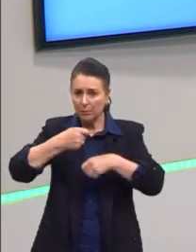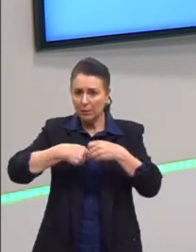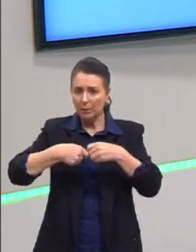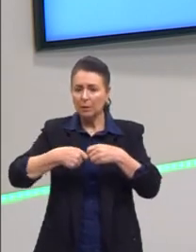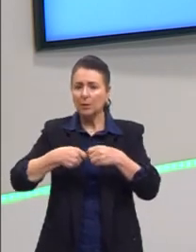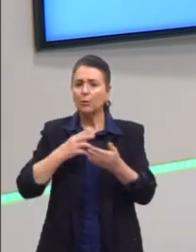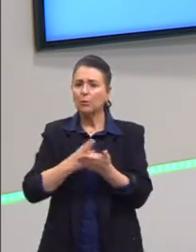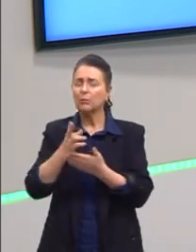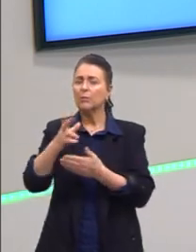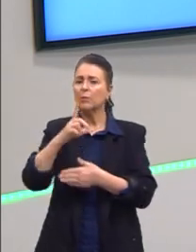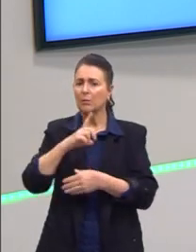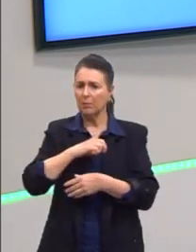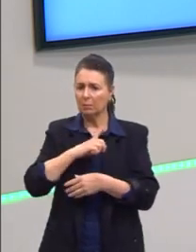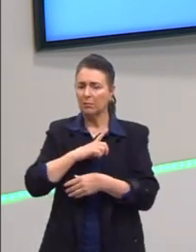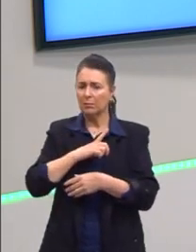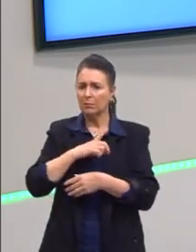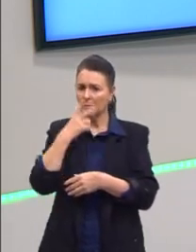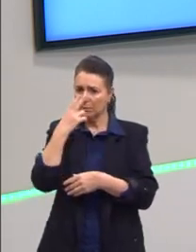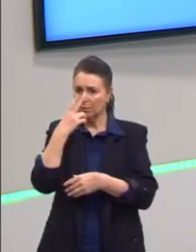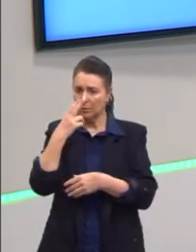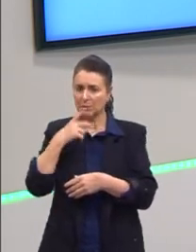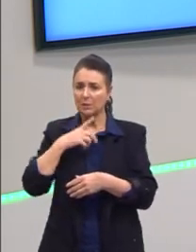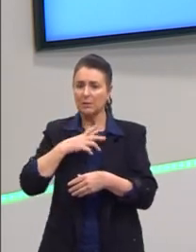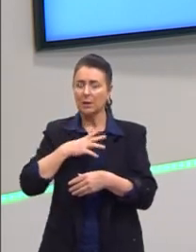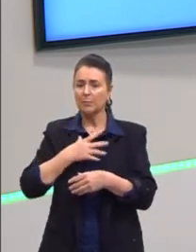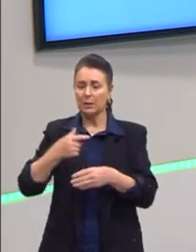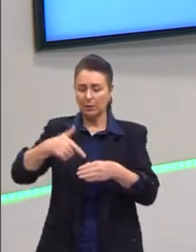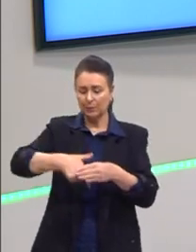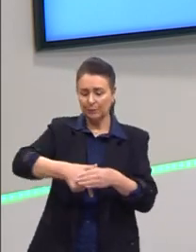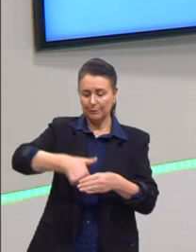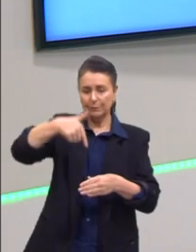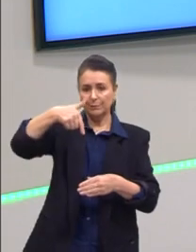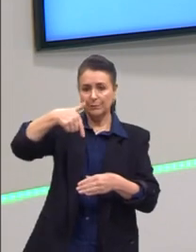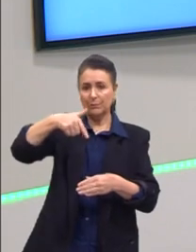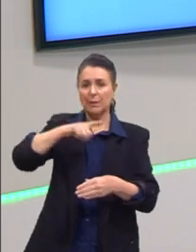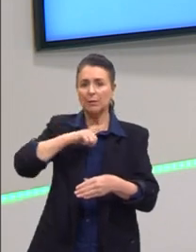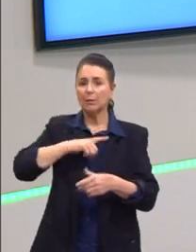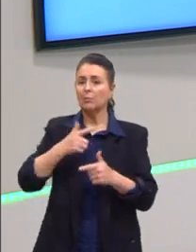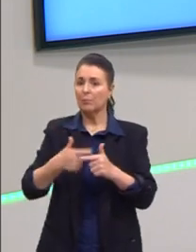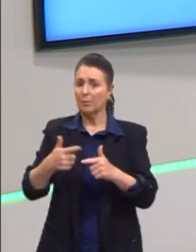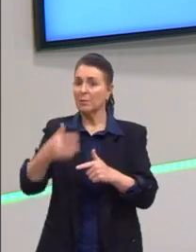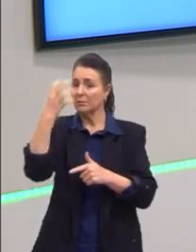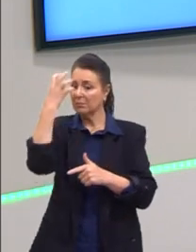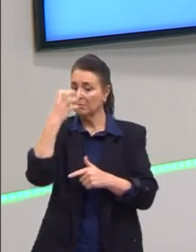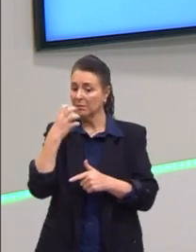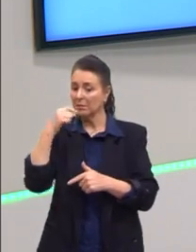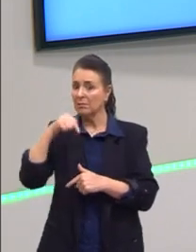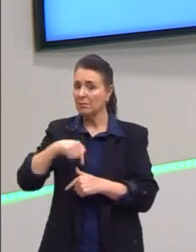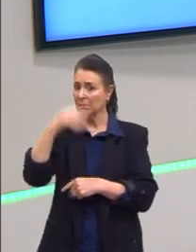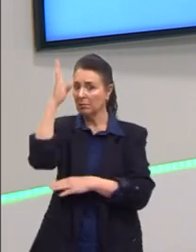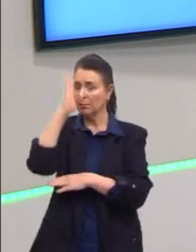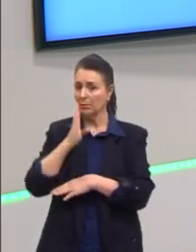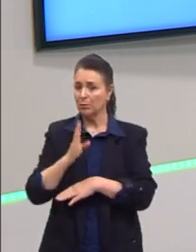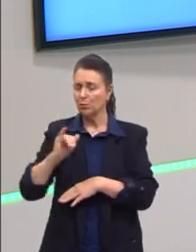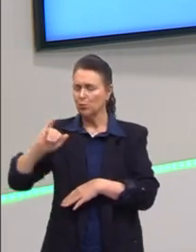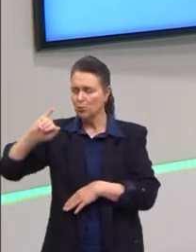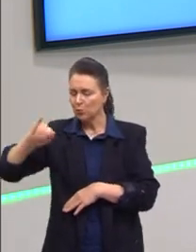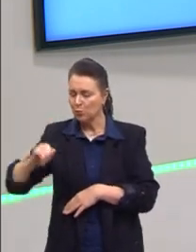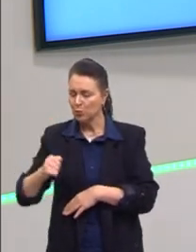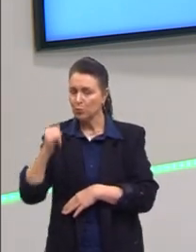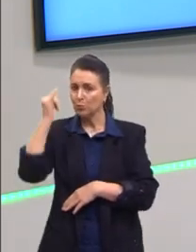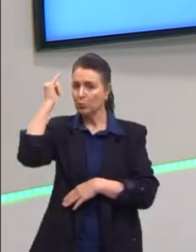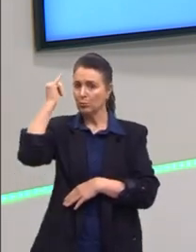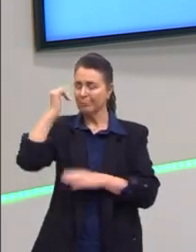ainda é, nós sabemos desses combustíveis fósseis, e aí vamos ter todo um problema relacionado a isso. juros altos,